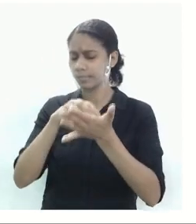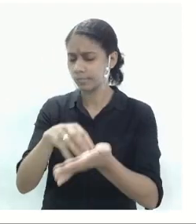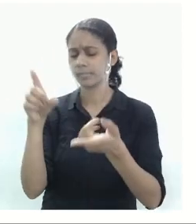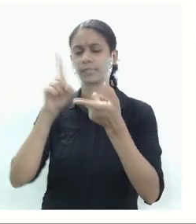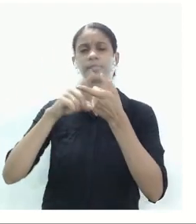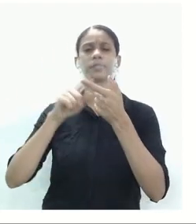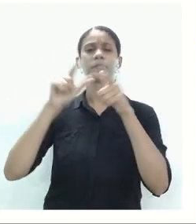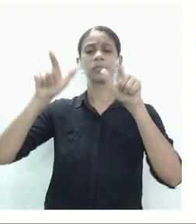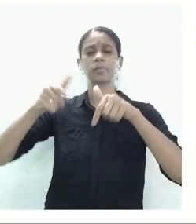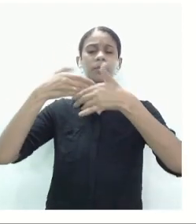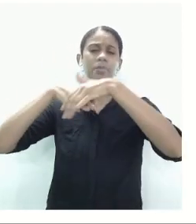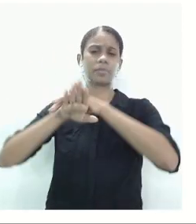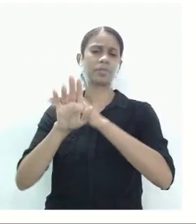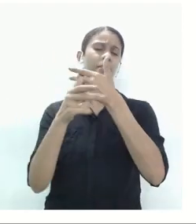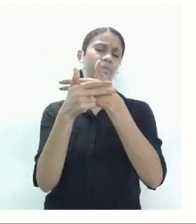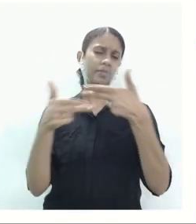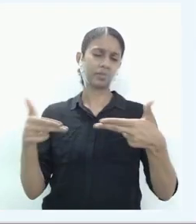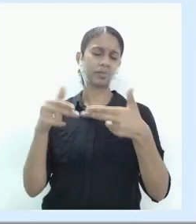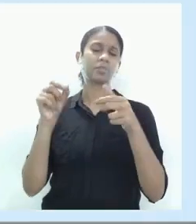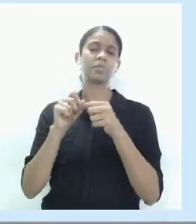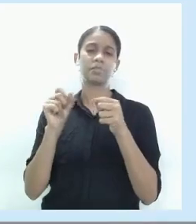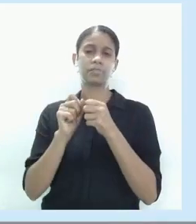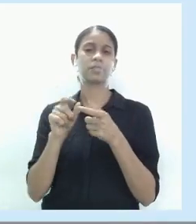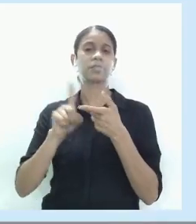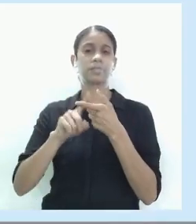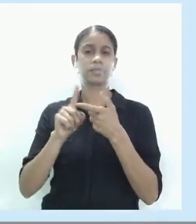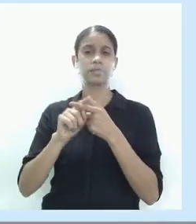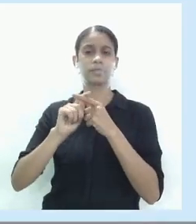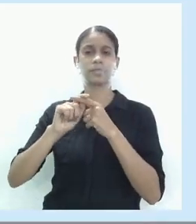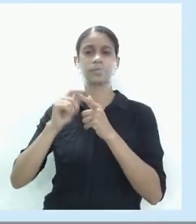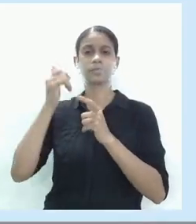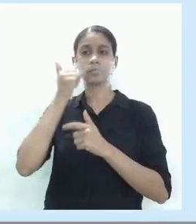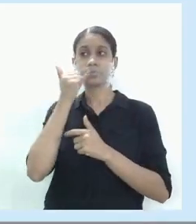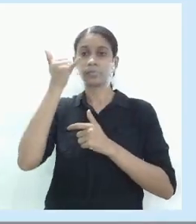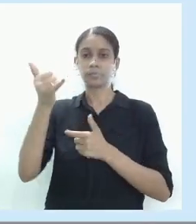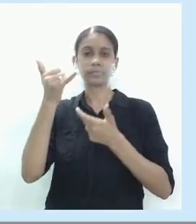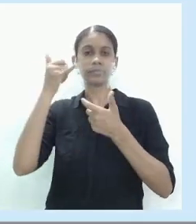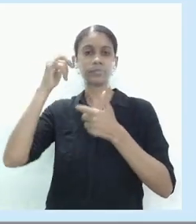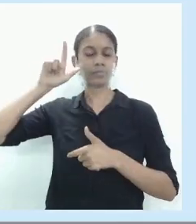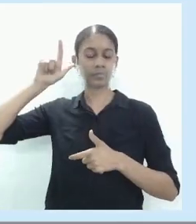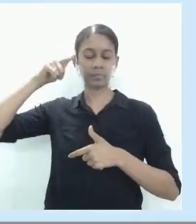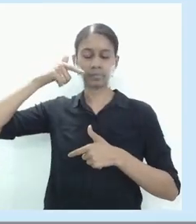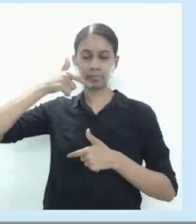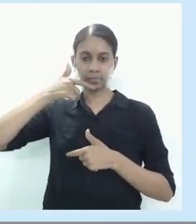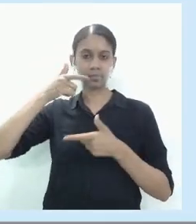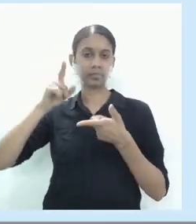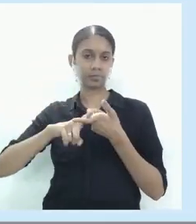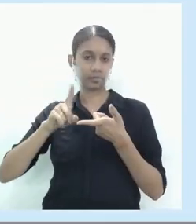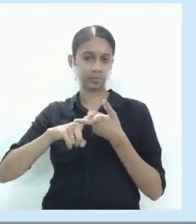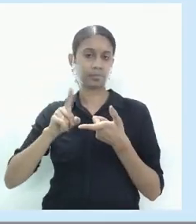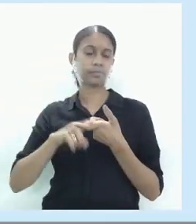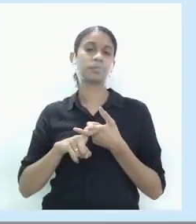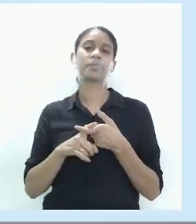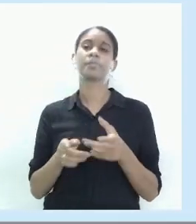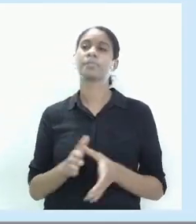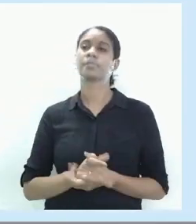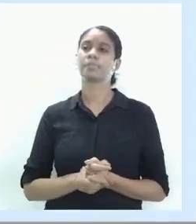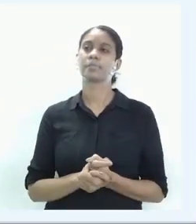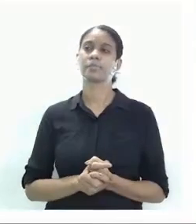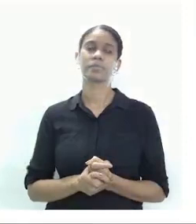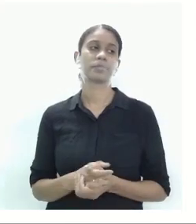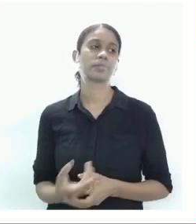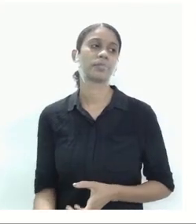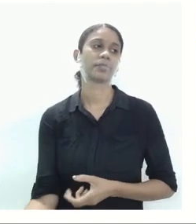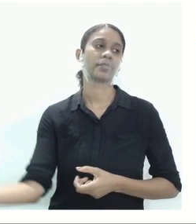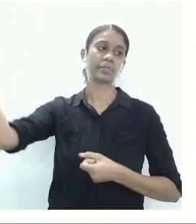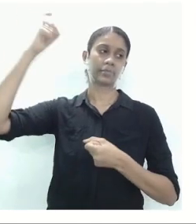armazenamento do produto, as telecomunicações. Então beleza. Vamos lá. Volta aí, volta